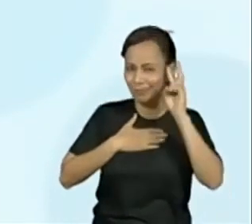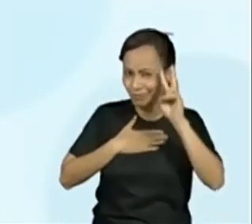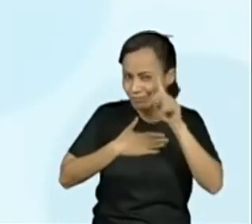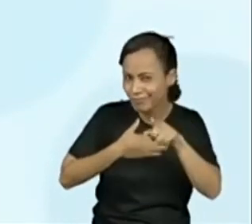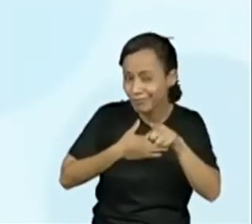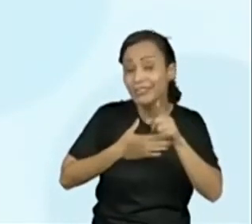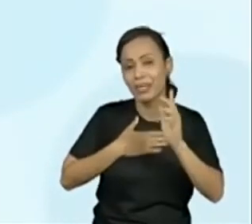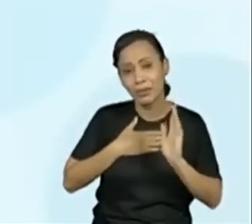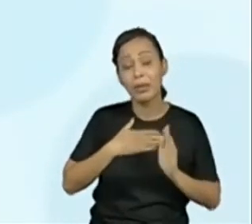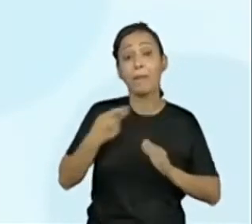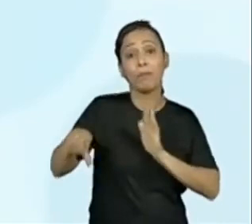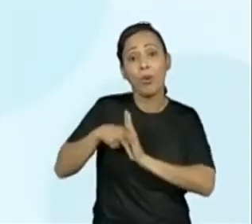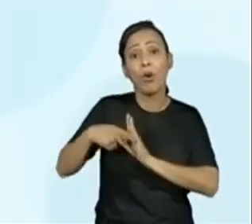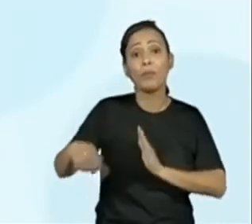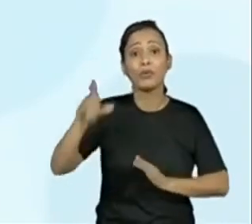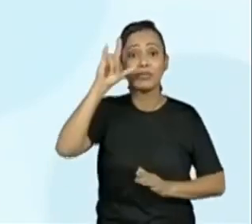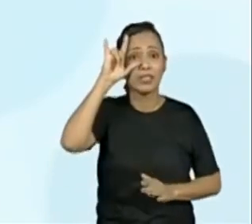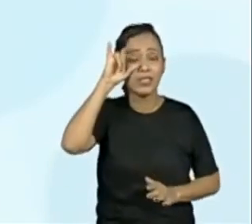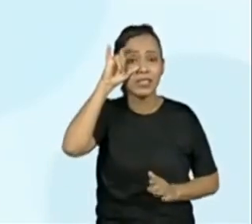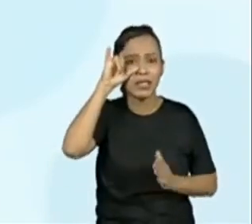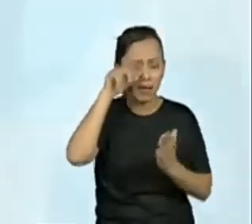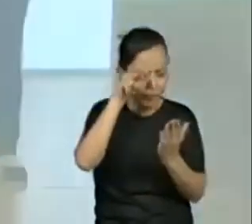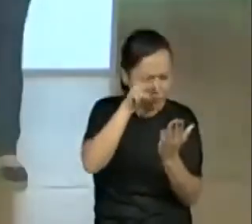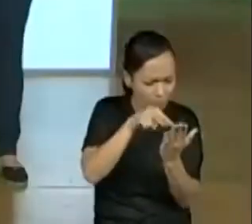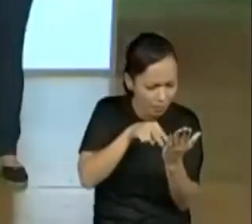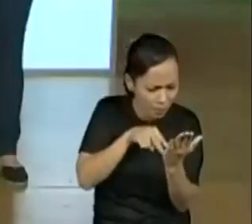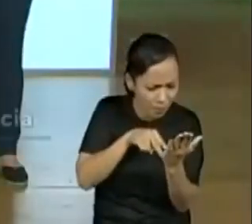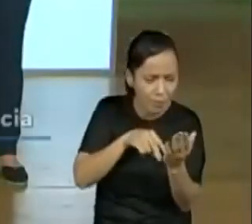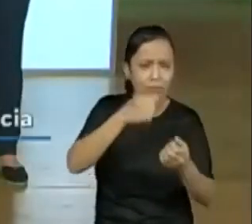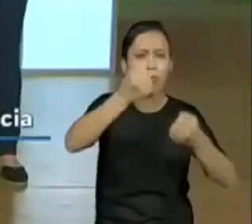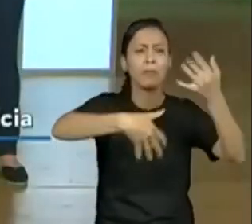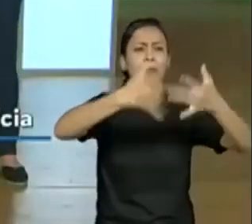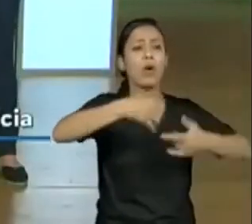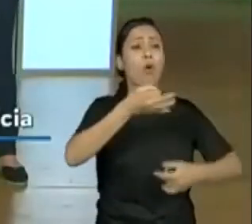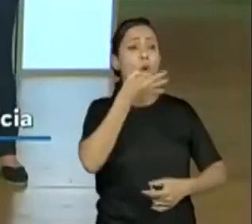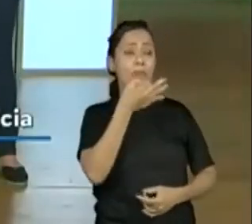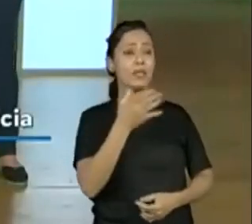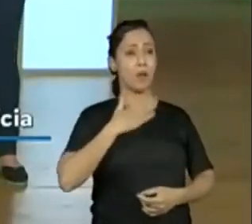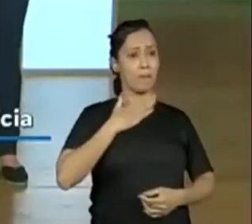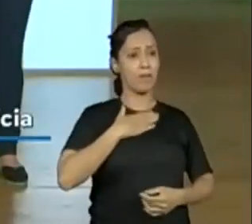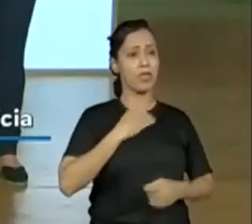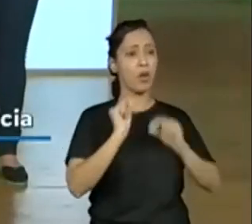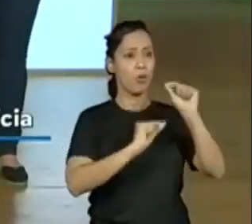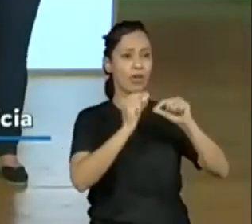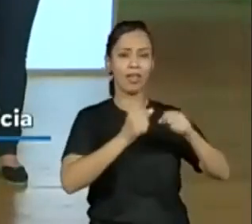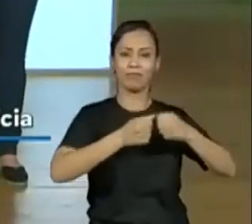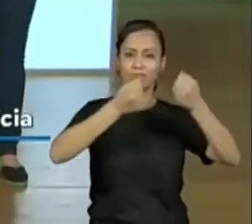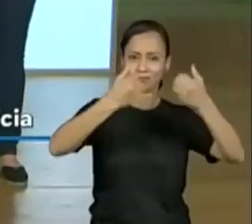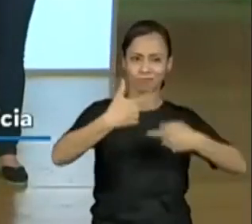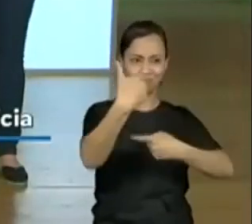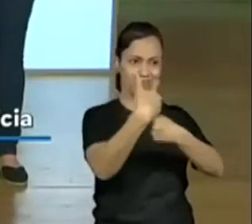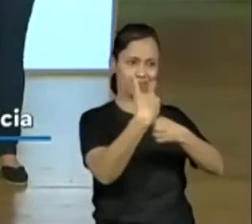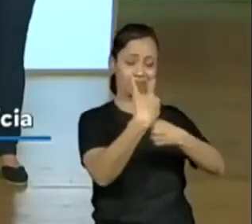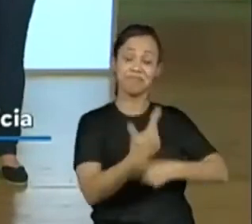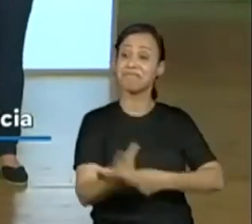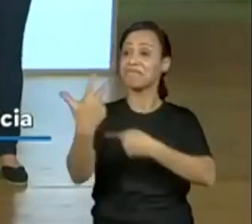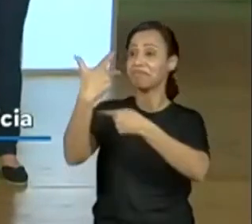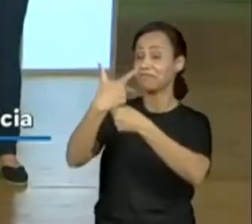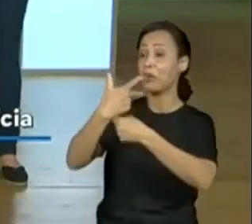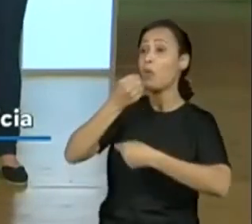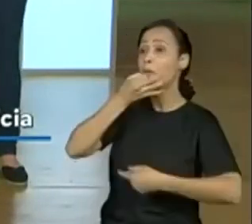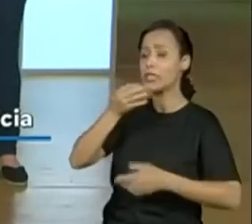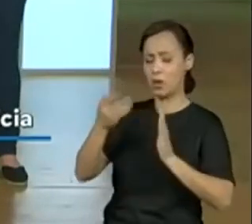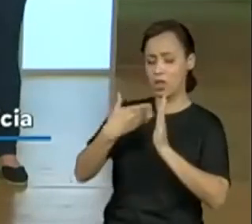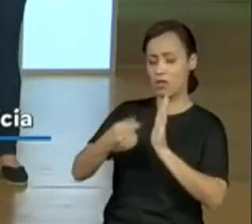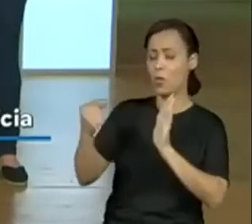para falar dos livros, para fazer resenhas, comentar, indicar os livros que